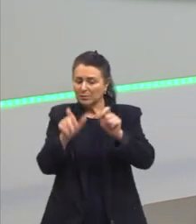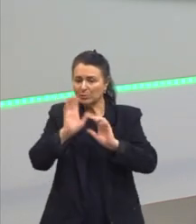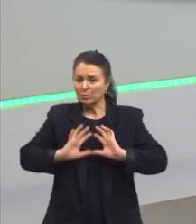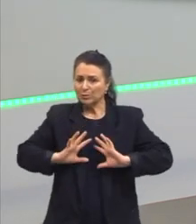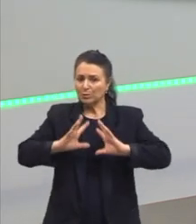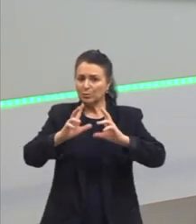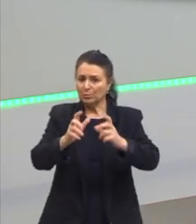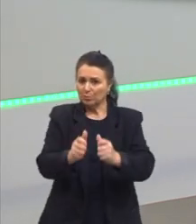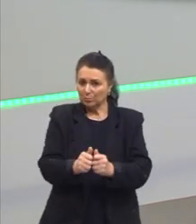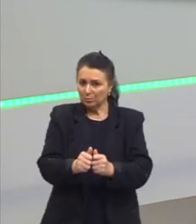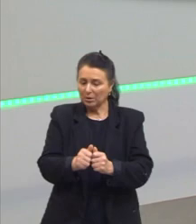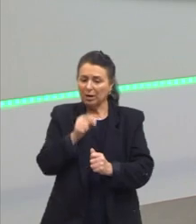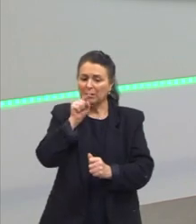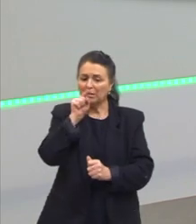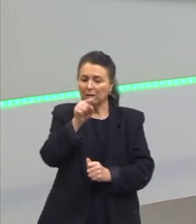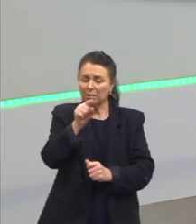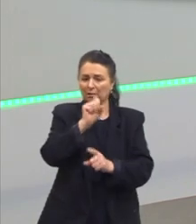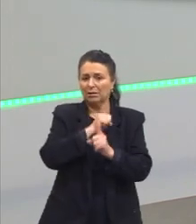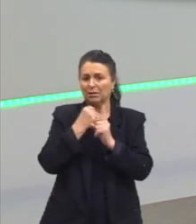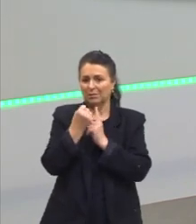daquela sociedade.